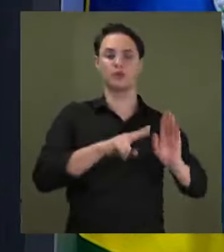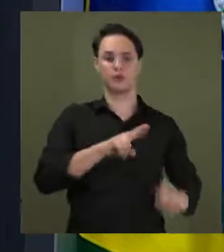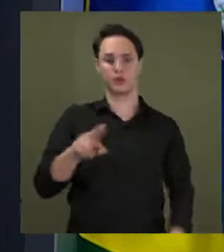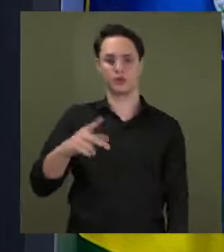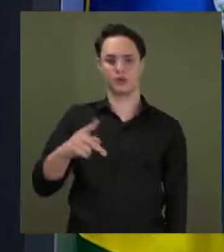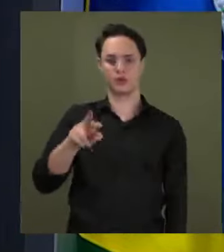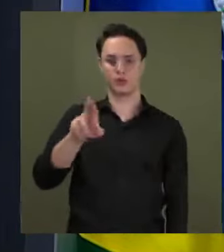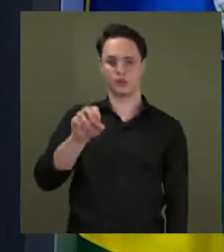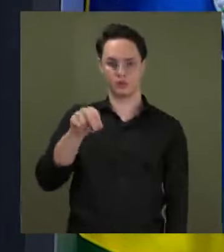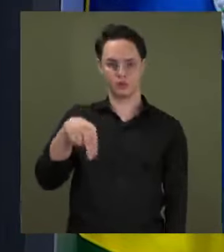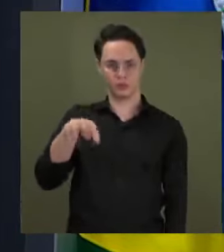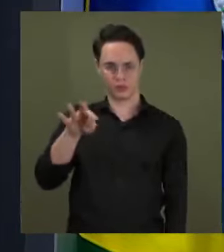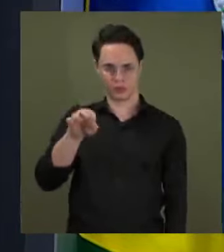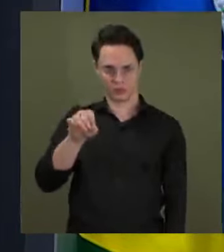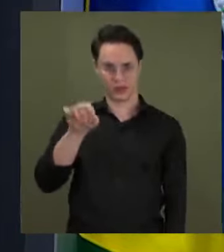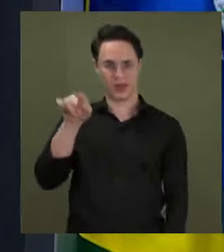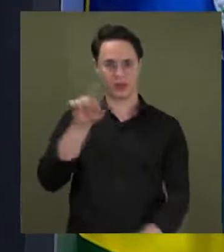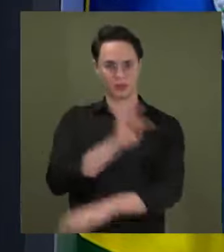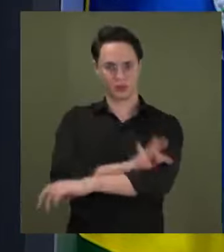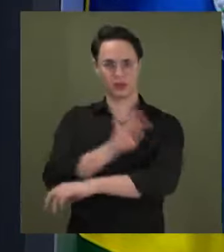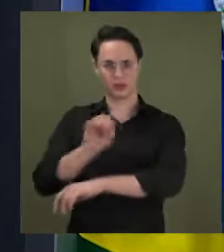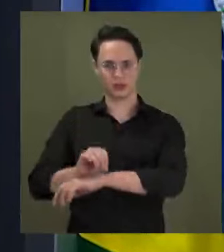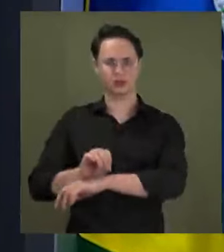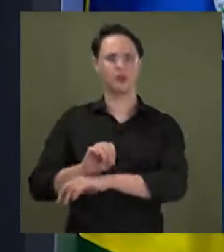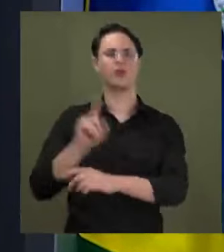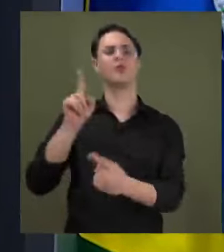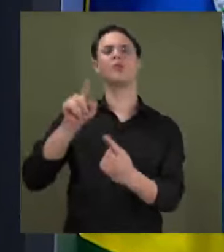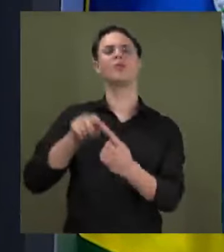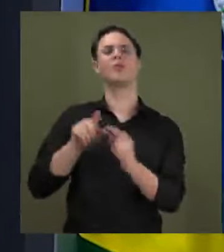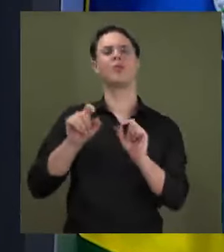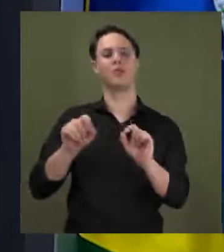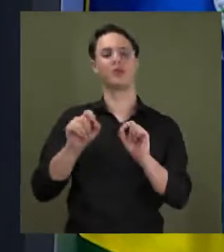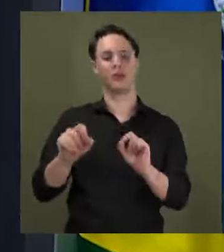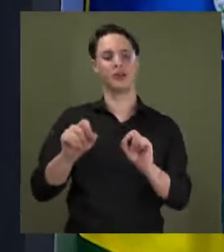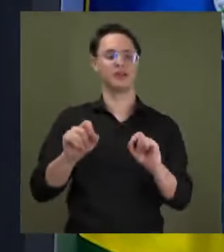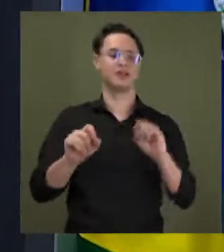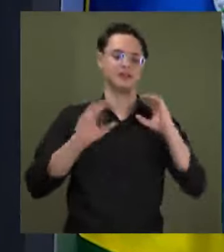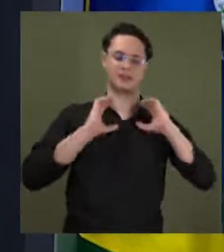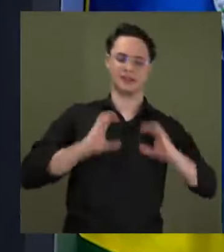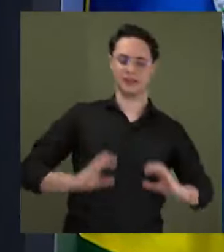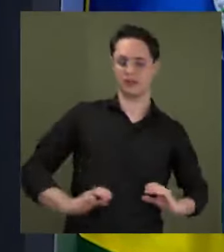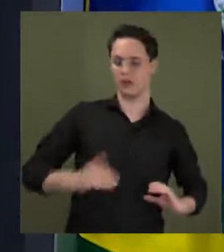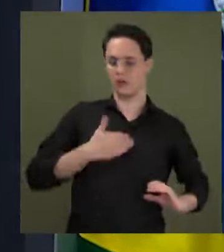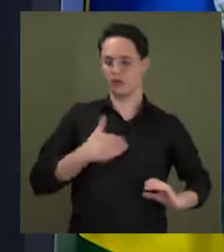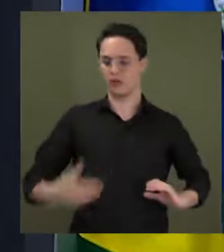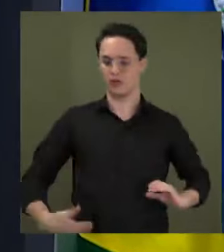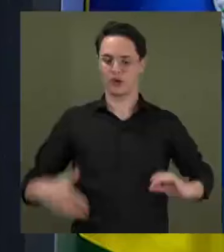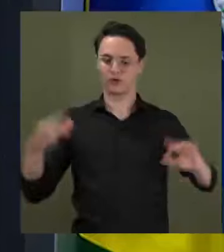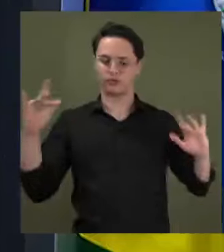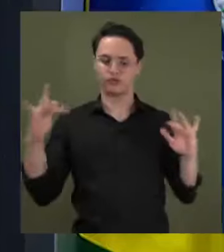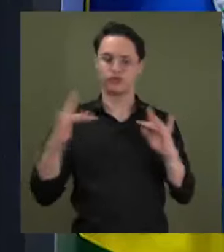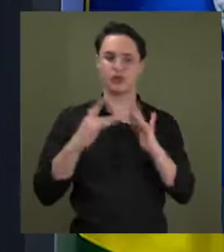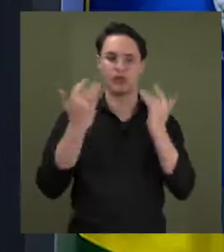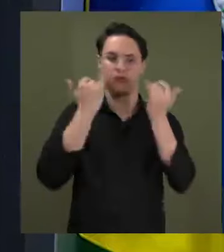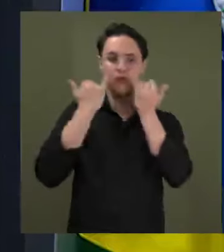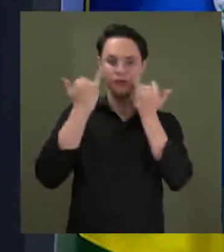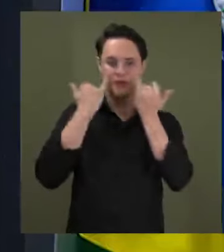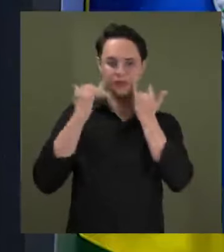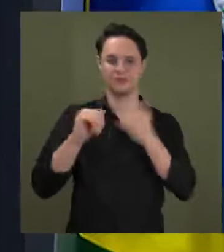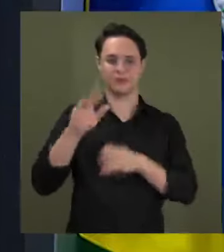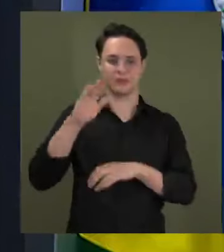Tocantins. É uma iniciativa para levar o governo mais perto do cidadão. É nessa plataforma que cerca de